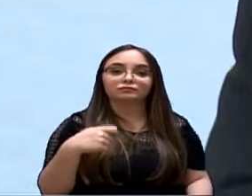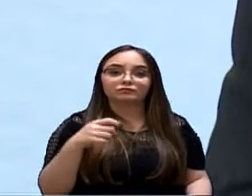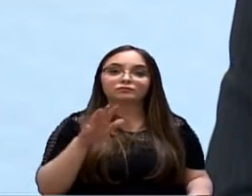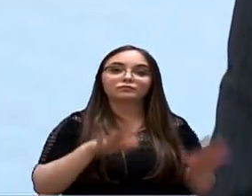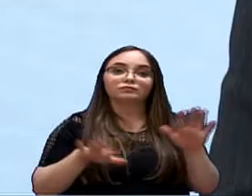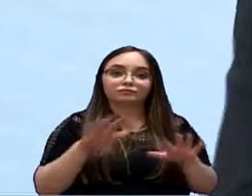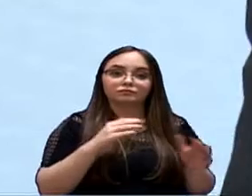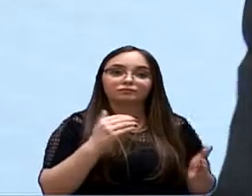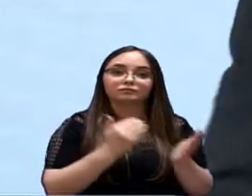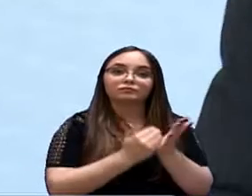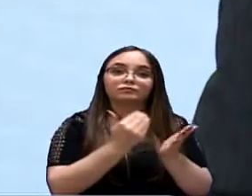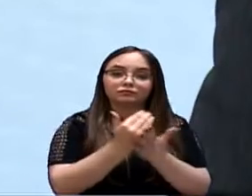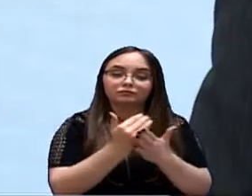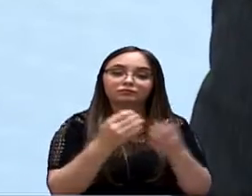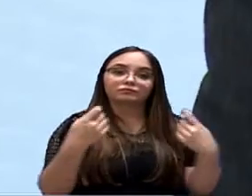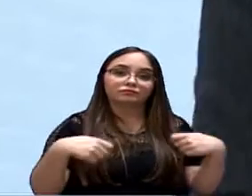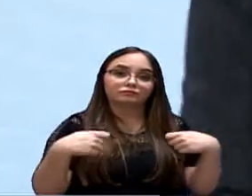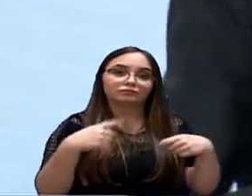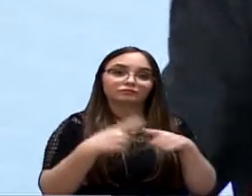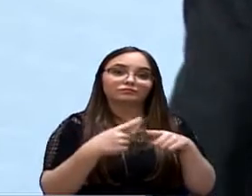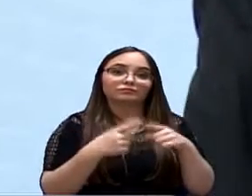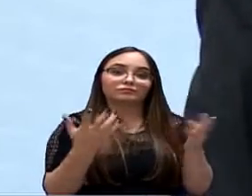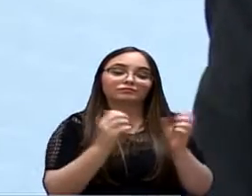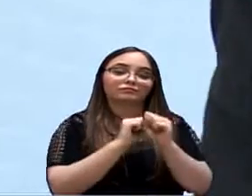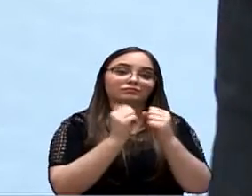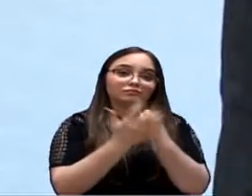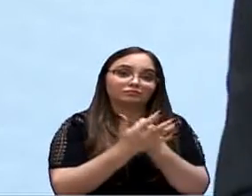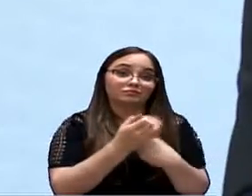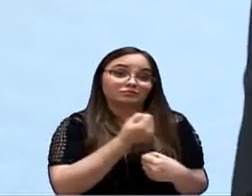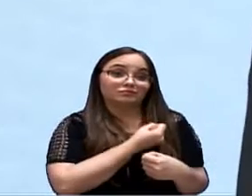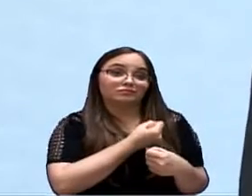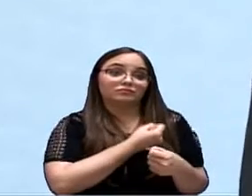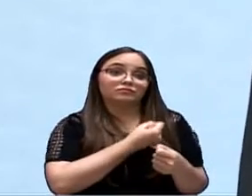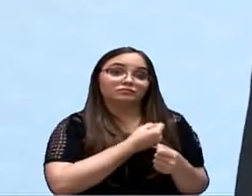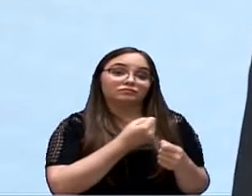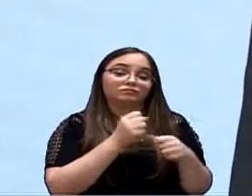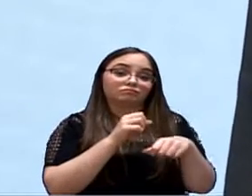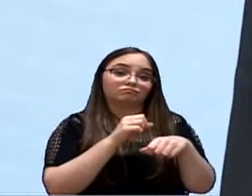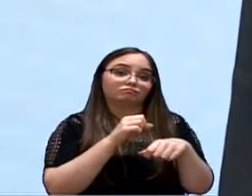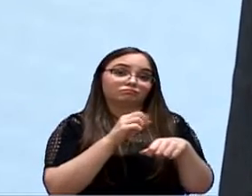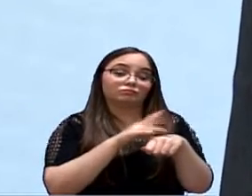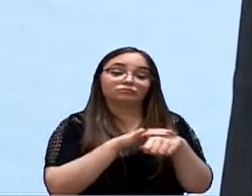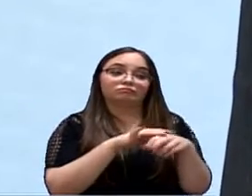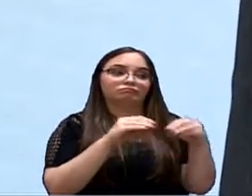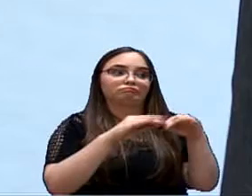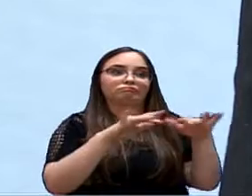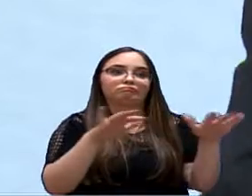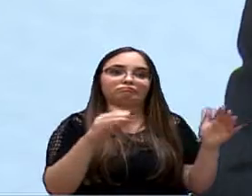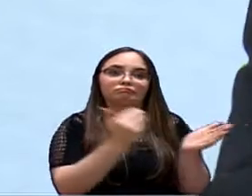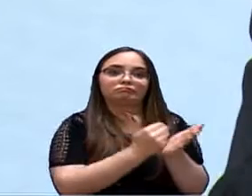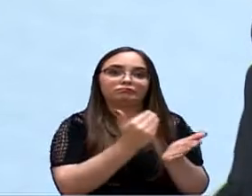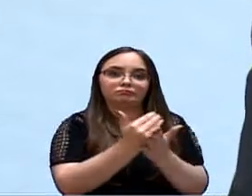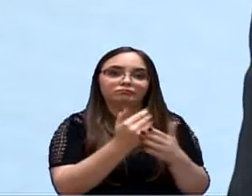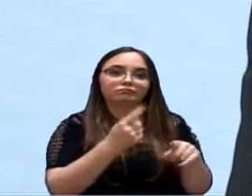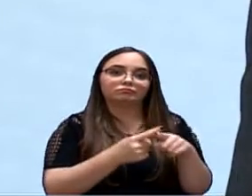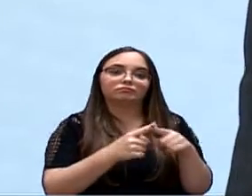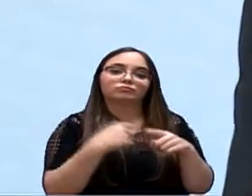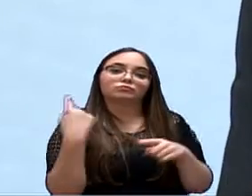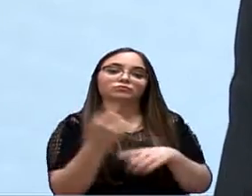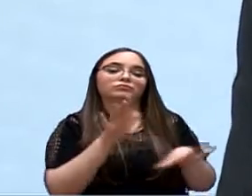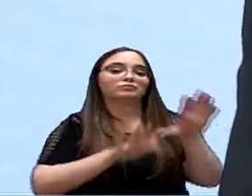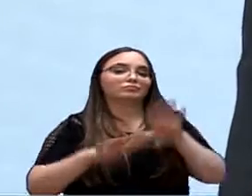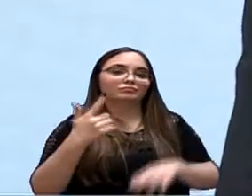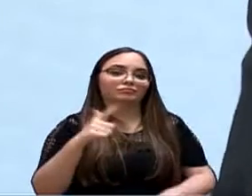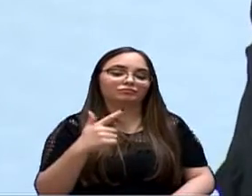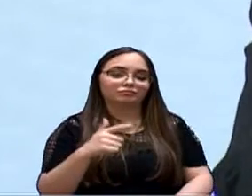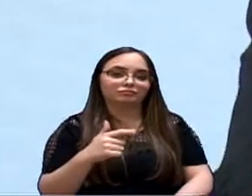que toda essa pandemia, todas as inúmeras doenças que estão surgindo, também é o reflexo do mau cuidado